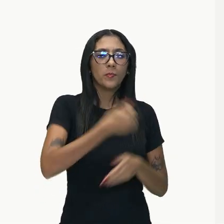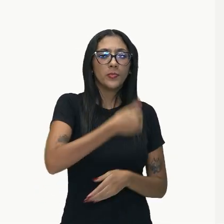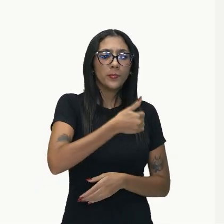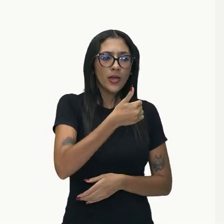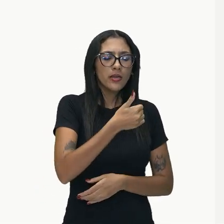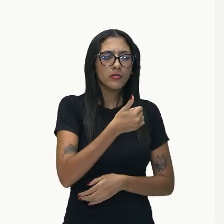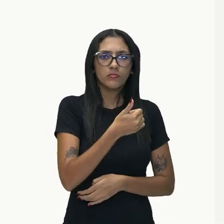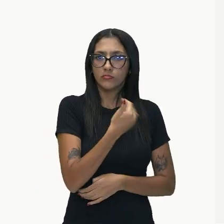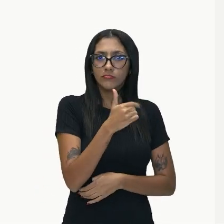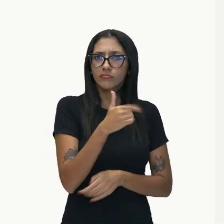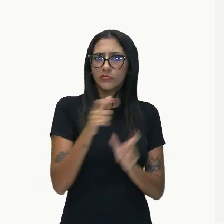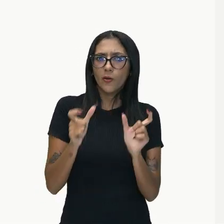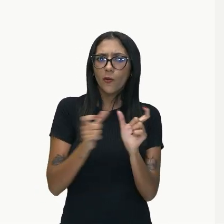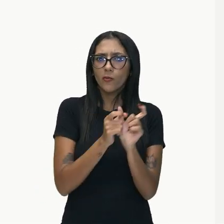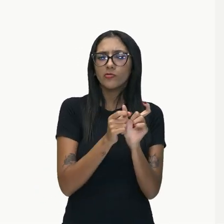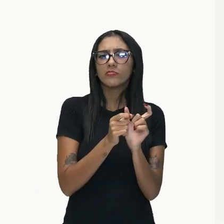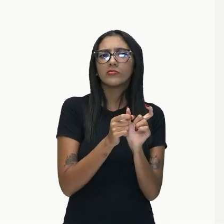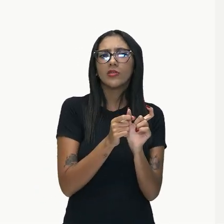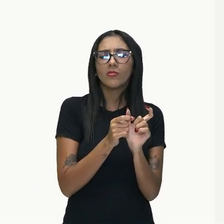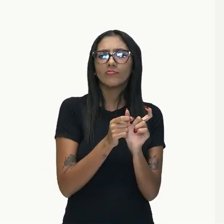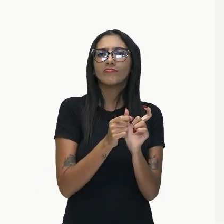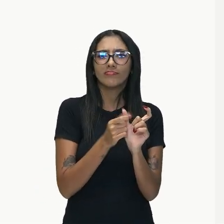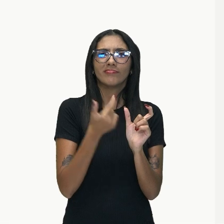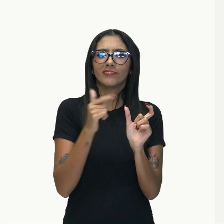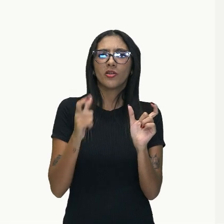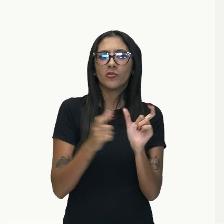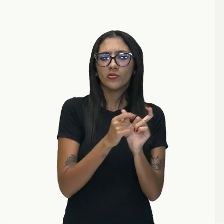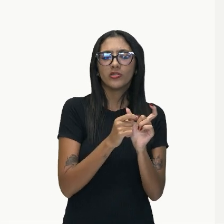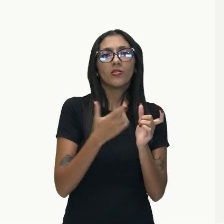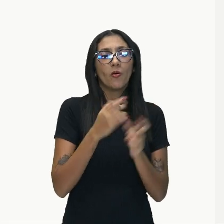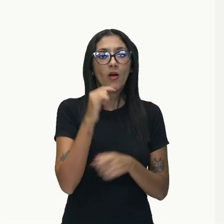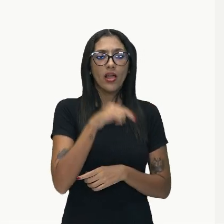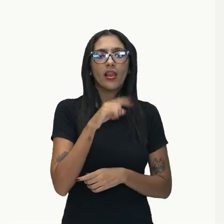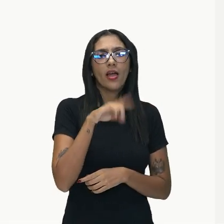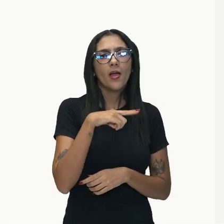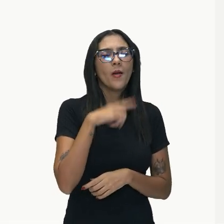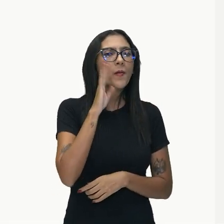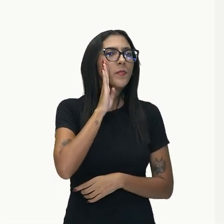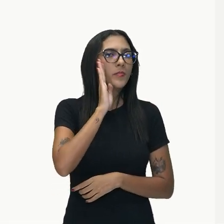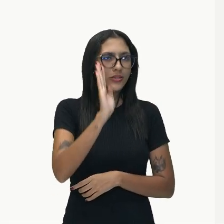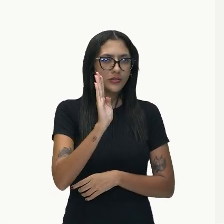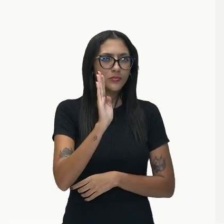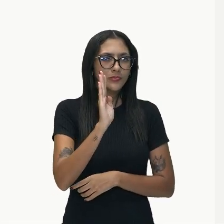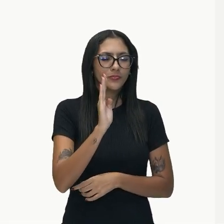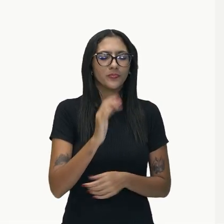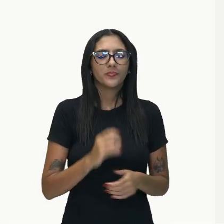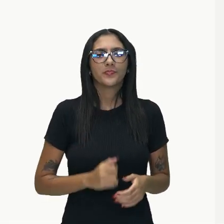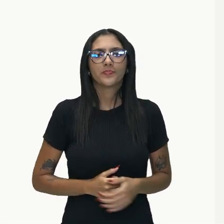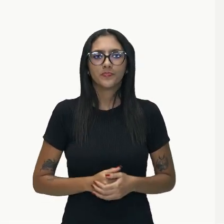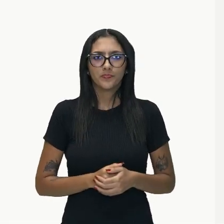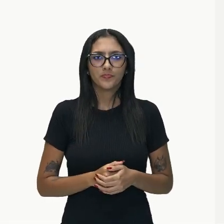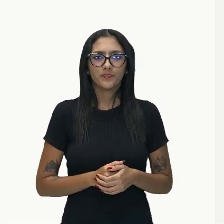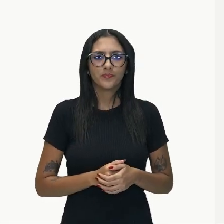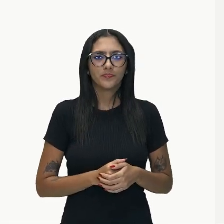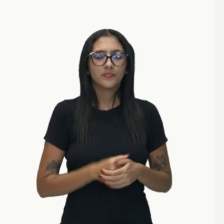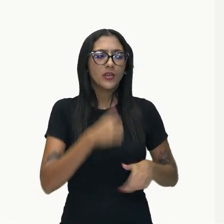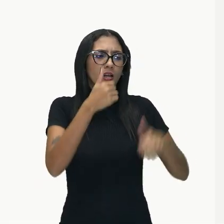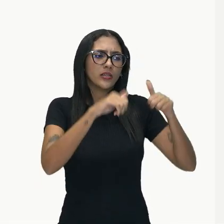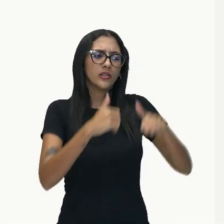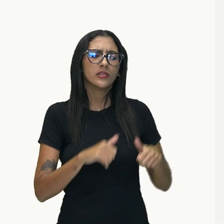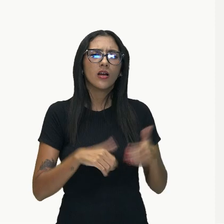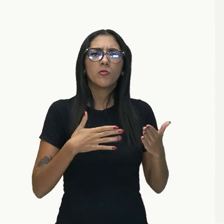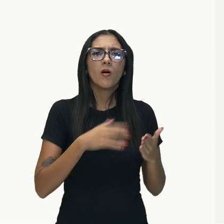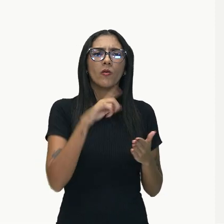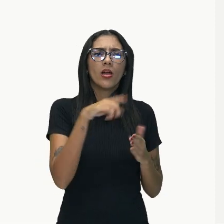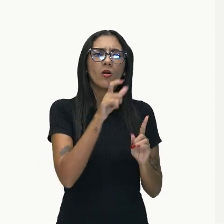conjunção, ok? Então, é a nossa oração principal. Analisem comigo, o sujeito dessa oração